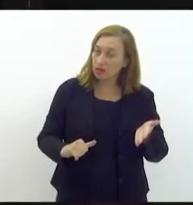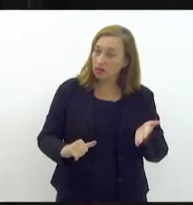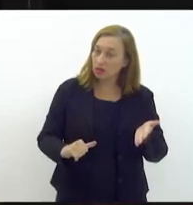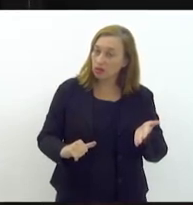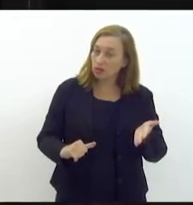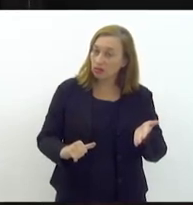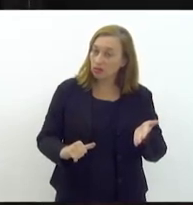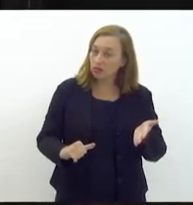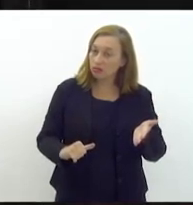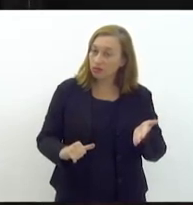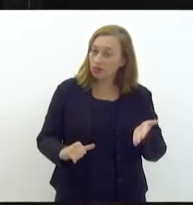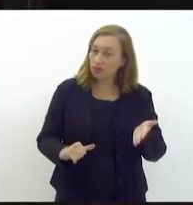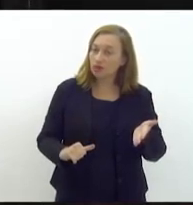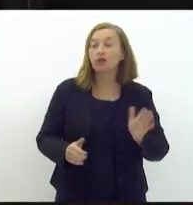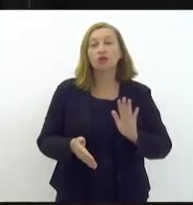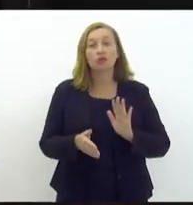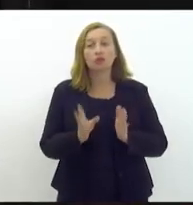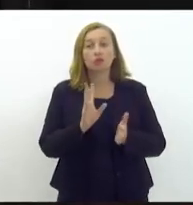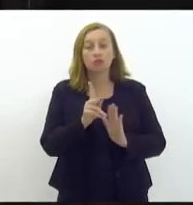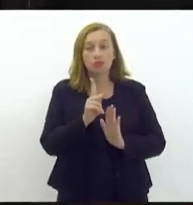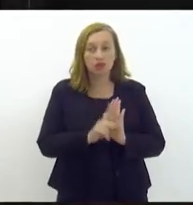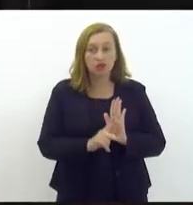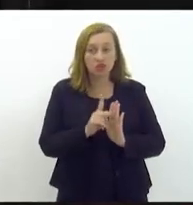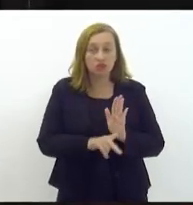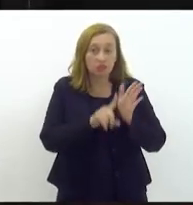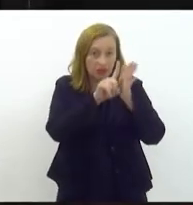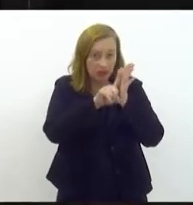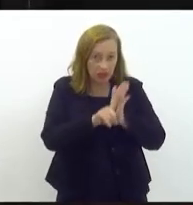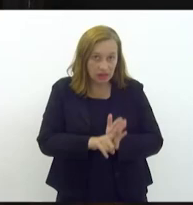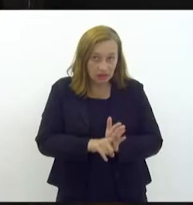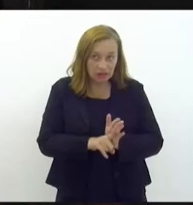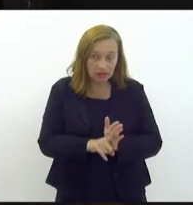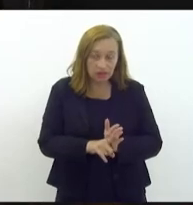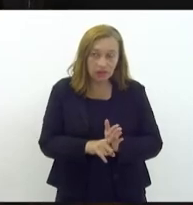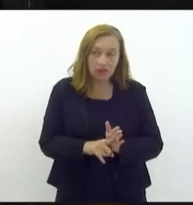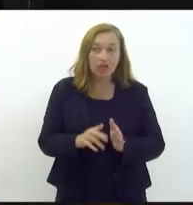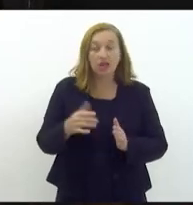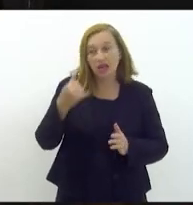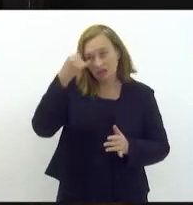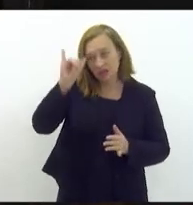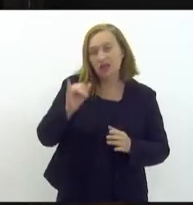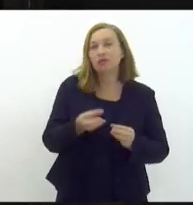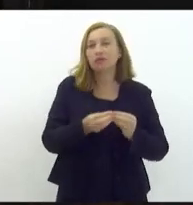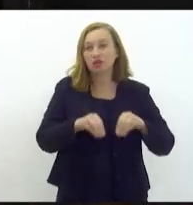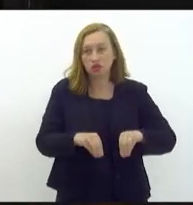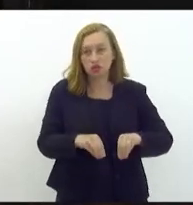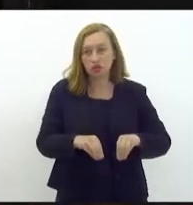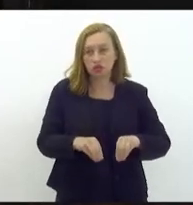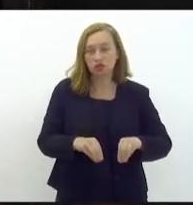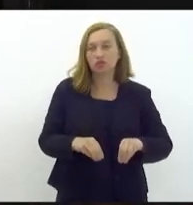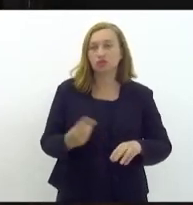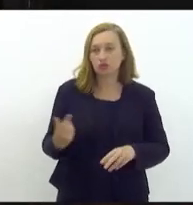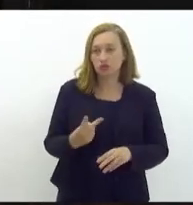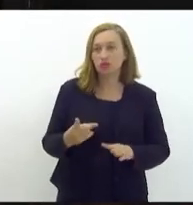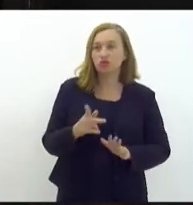o presente projeto para análise, para evitar a prejudicabilidade do mesmo.